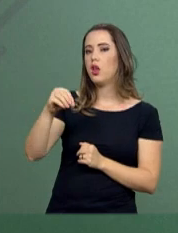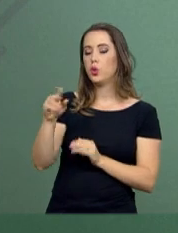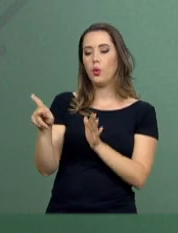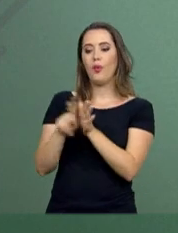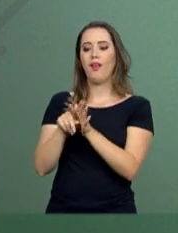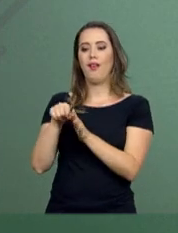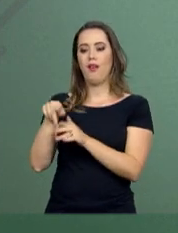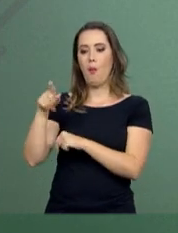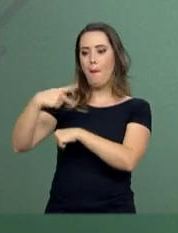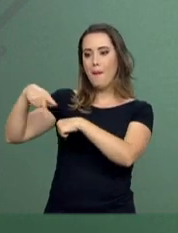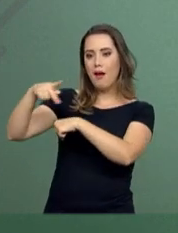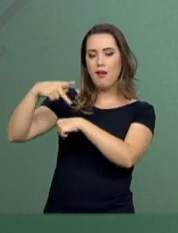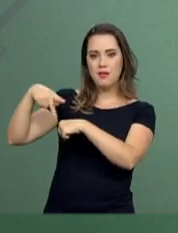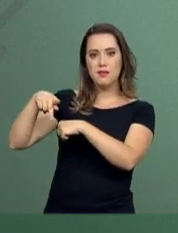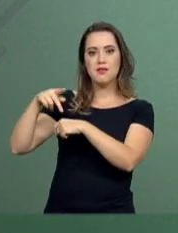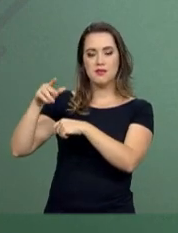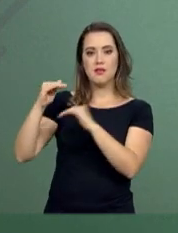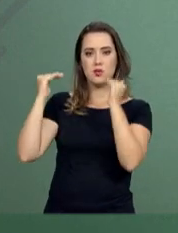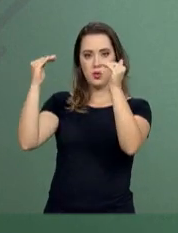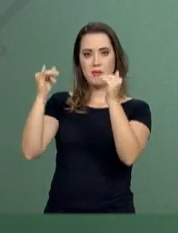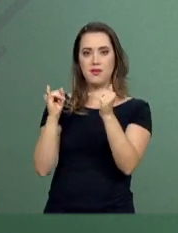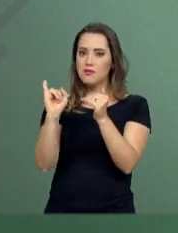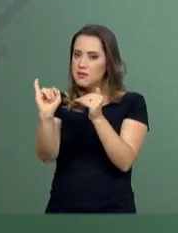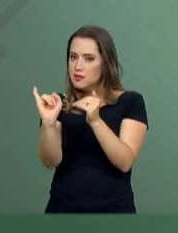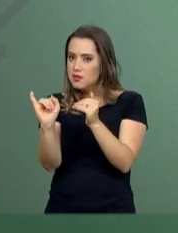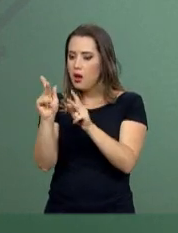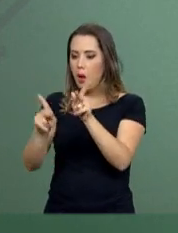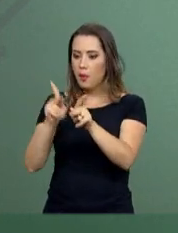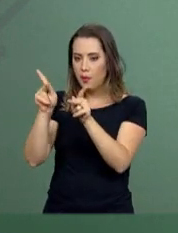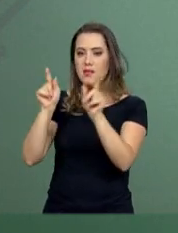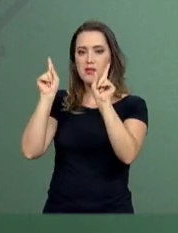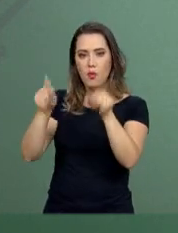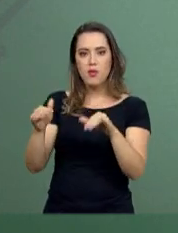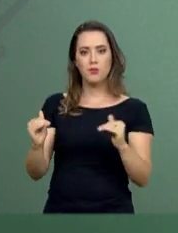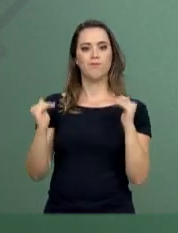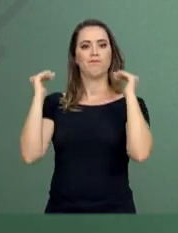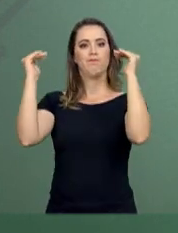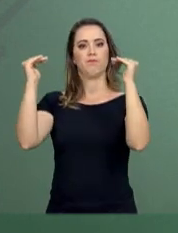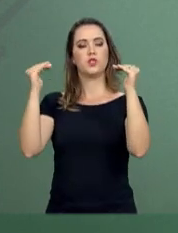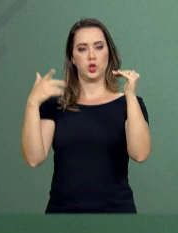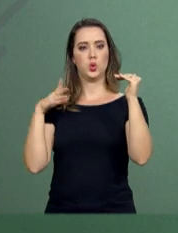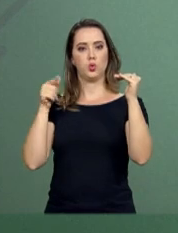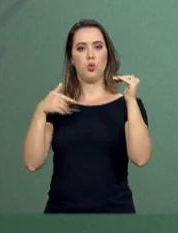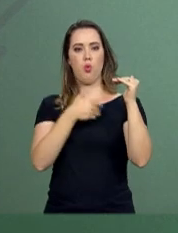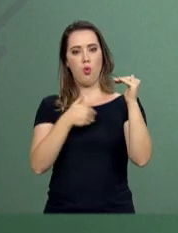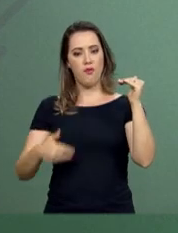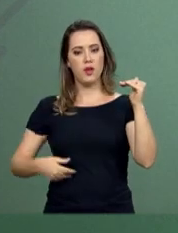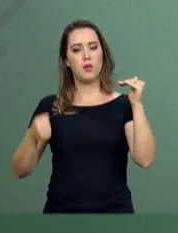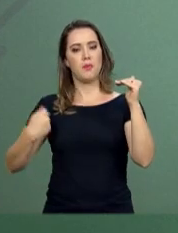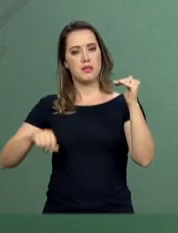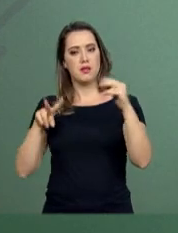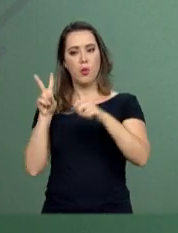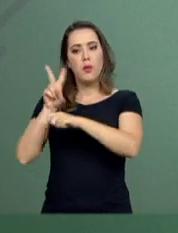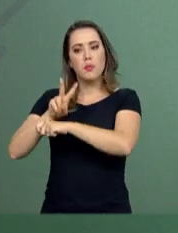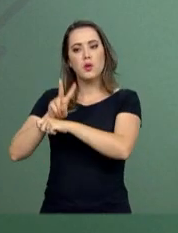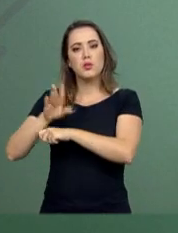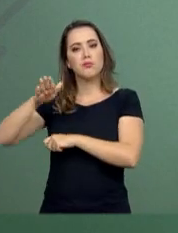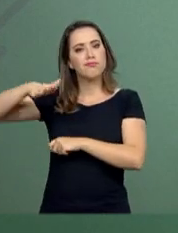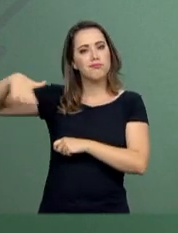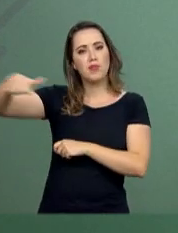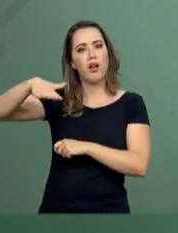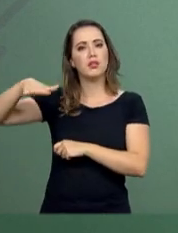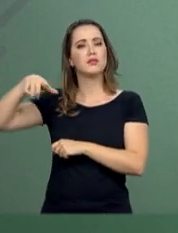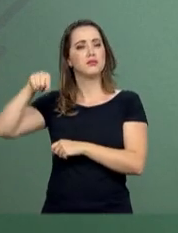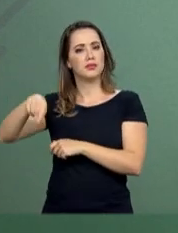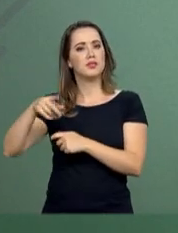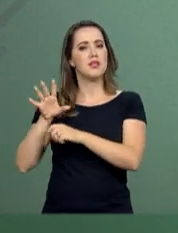E é ao povo que todo o governo deve proteger e